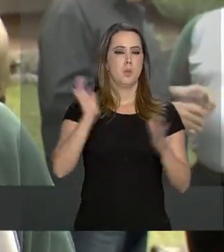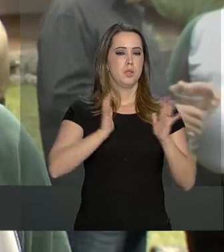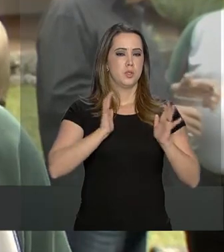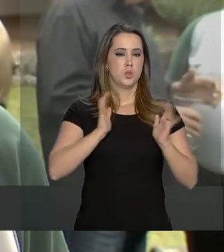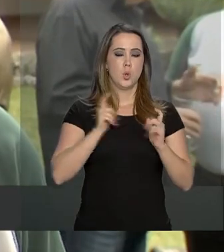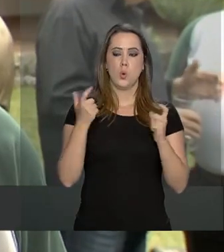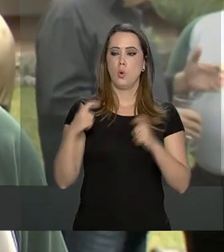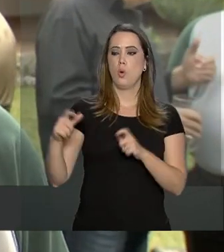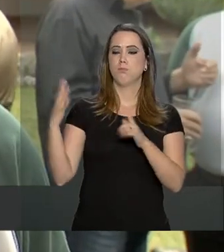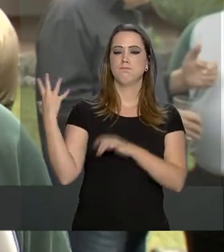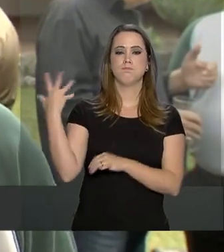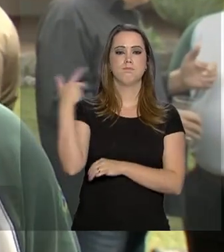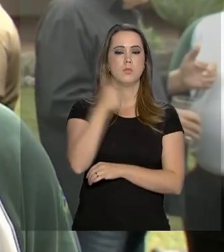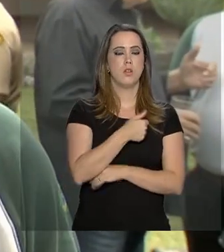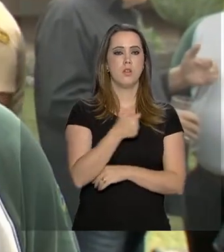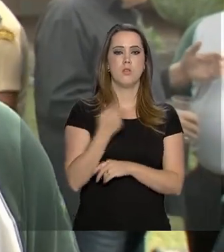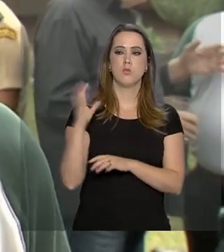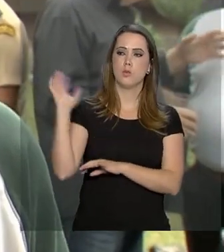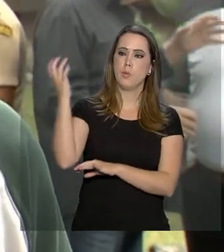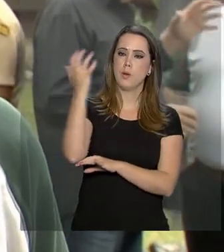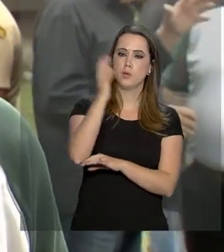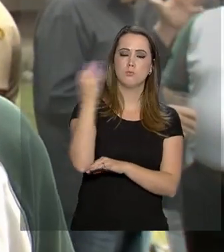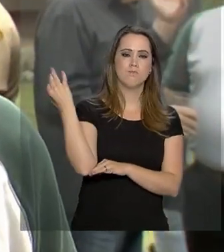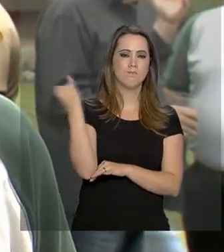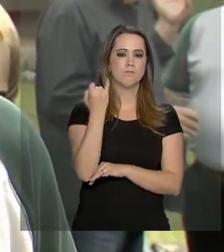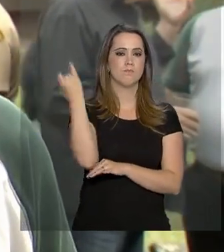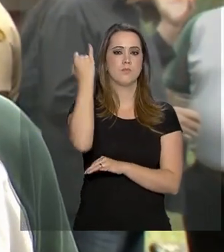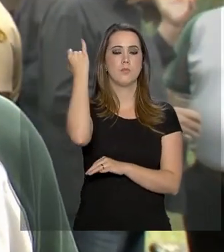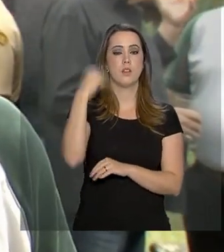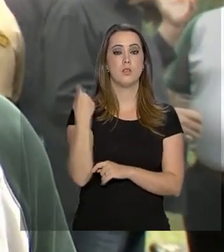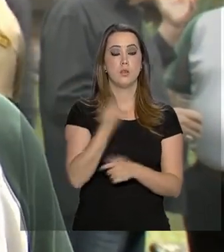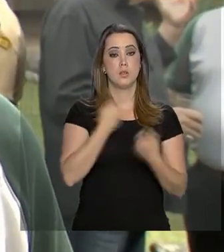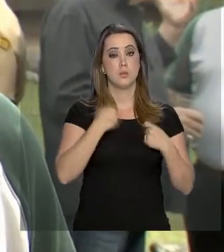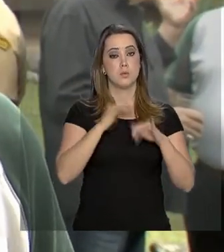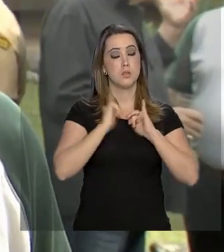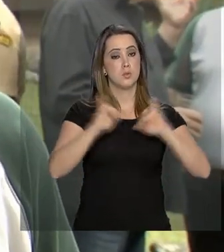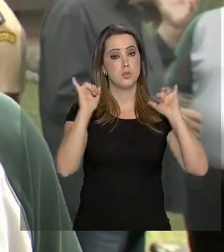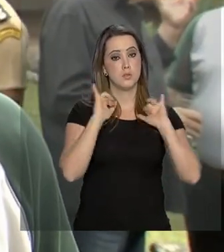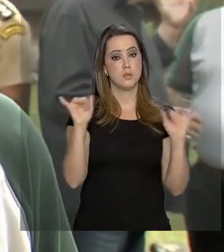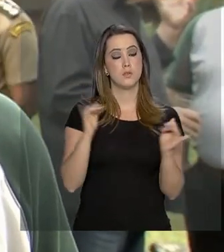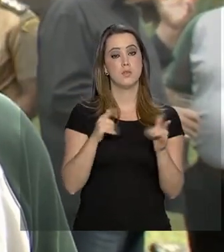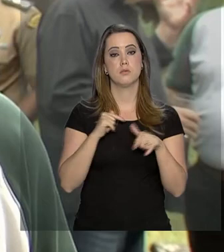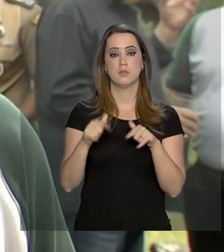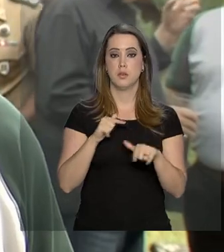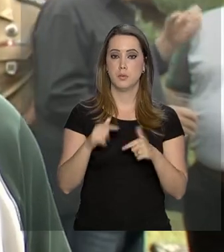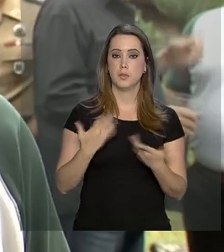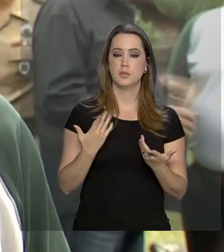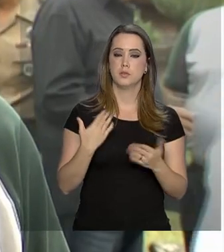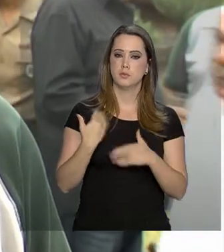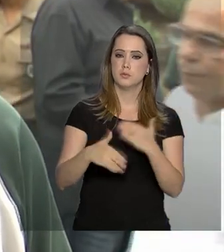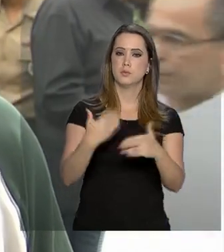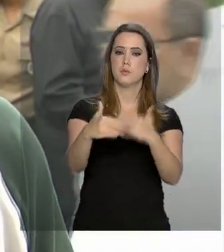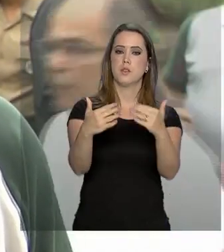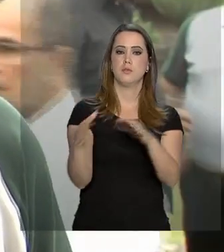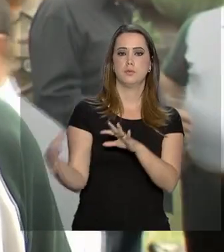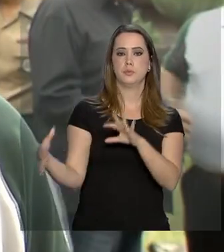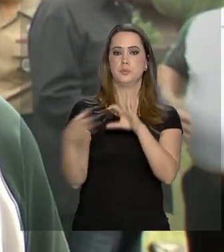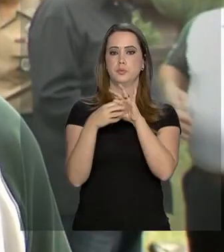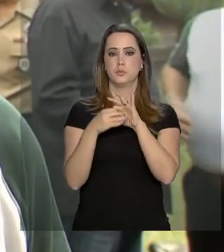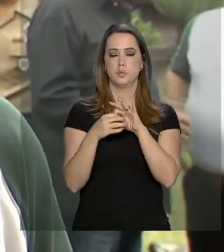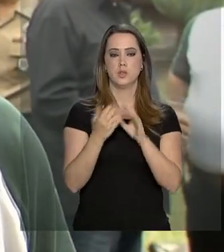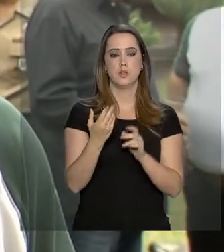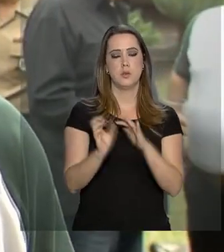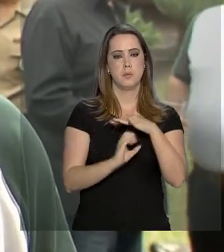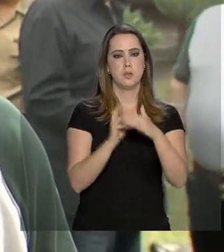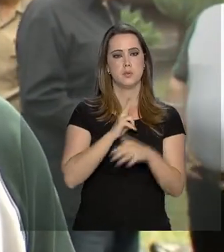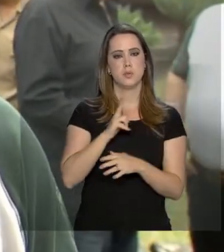locais maravilhosos, um potencial ecoturismo gigantesco. Nós precisamos divulgar essas iniciativas e avançar nas parcerias entre o